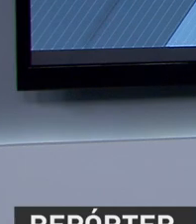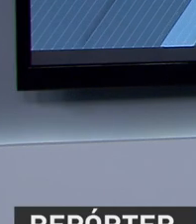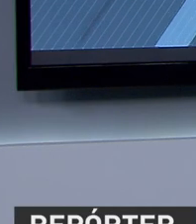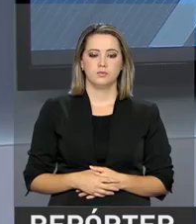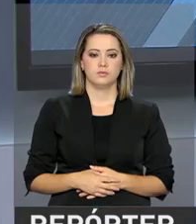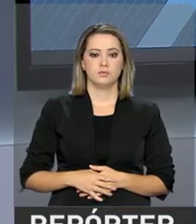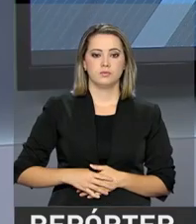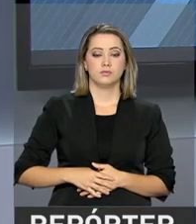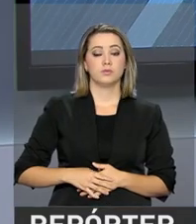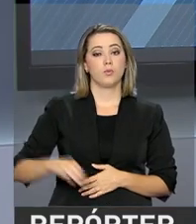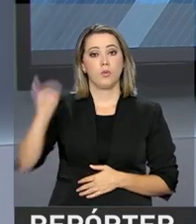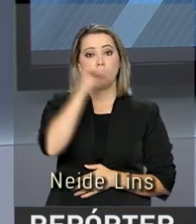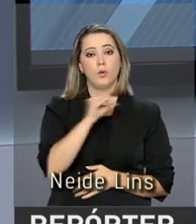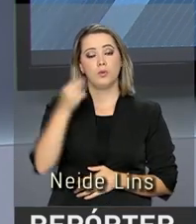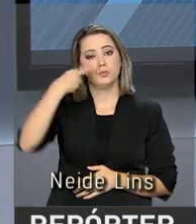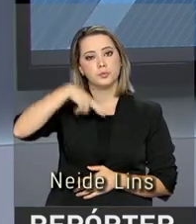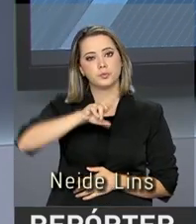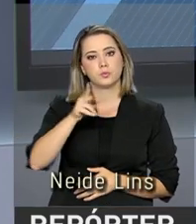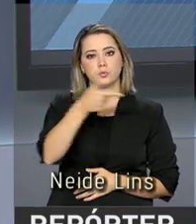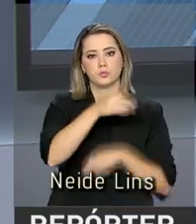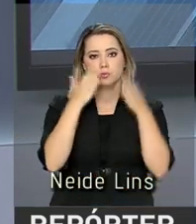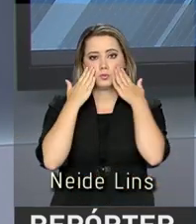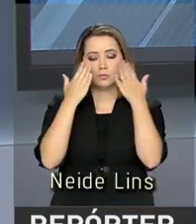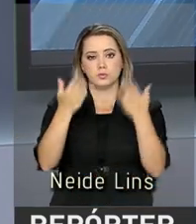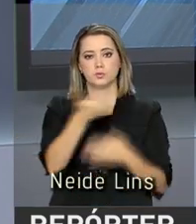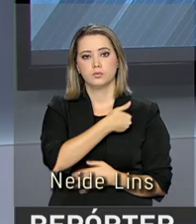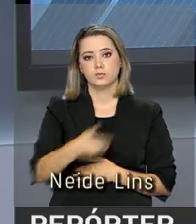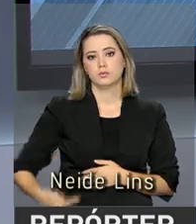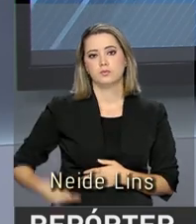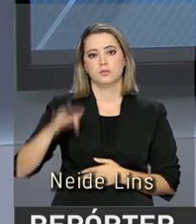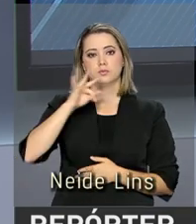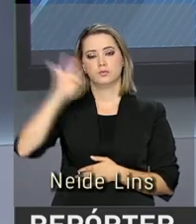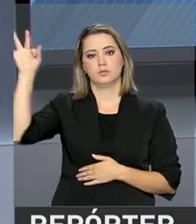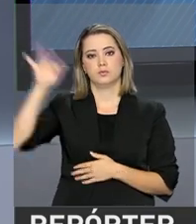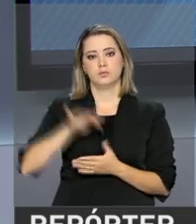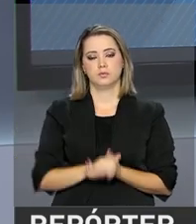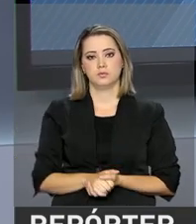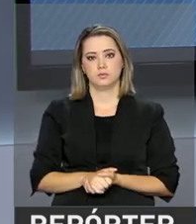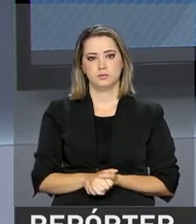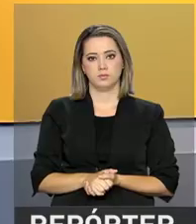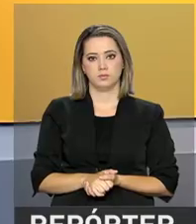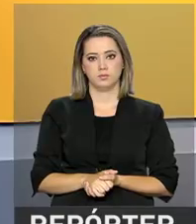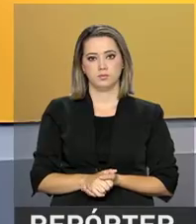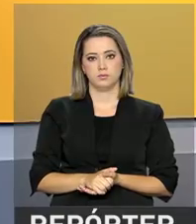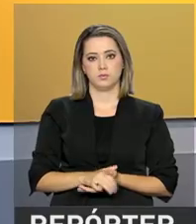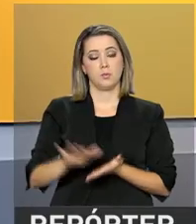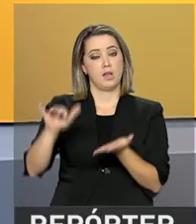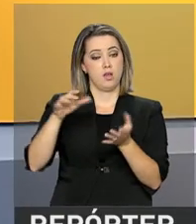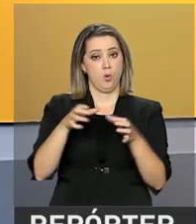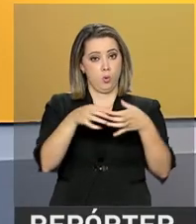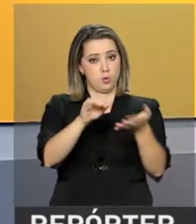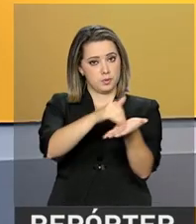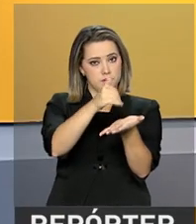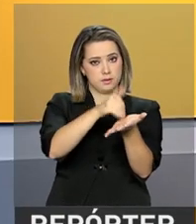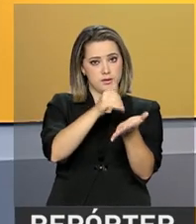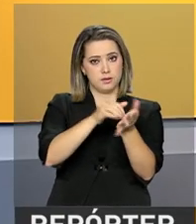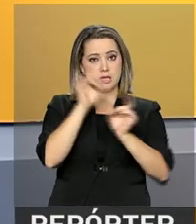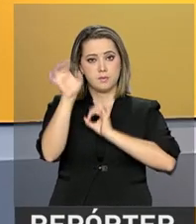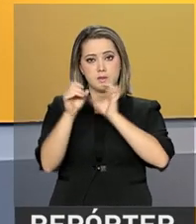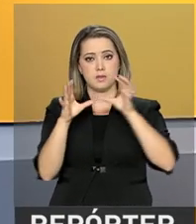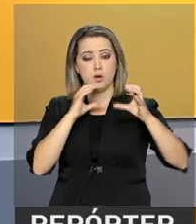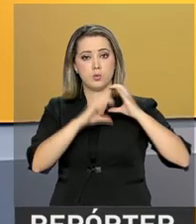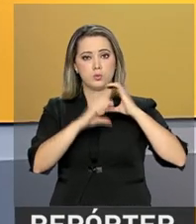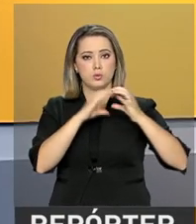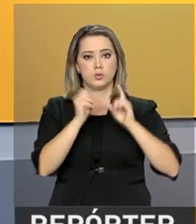Olá, o repórter NBR está no ar com as notícias do governo federal. A Secretaria Especial de Comunicação